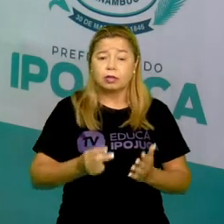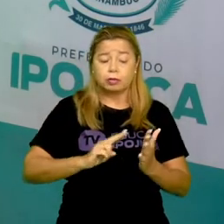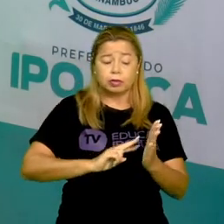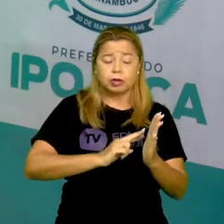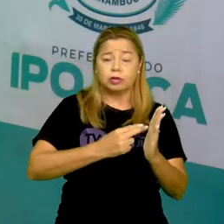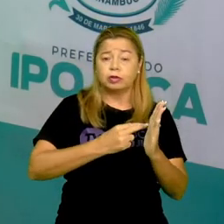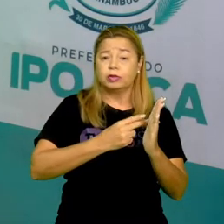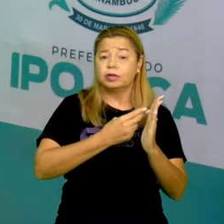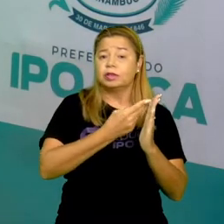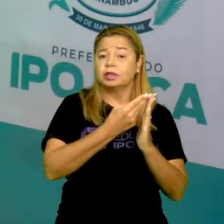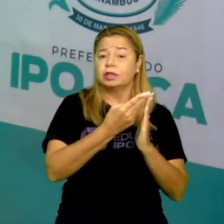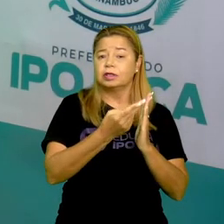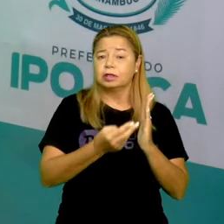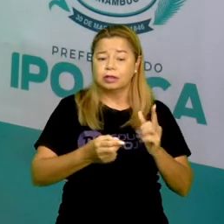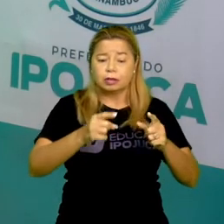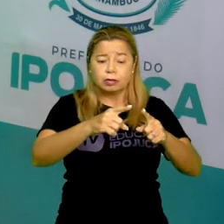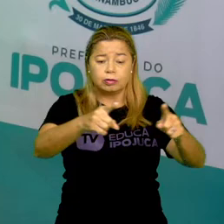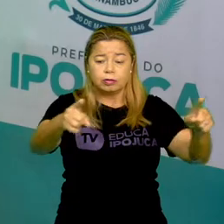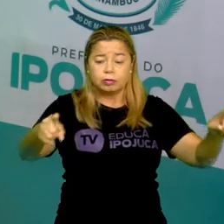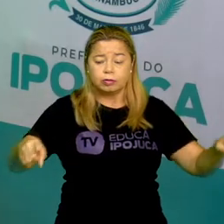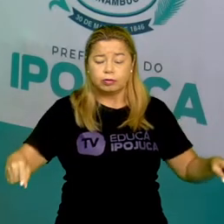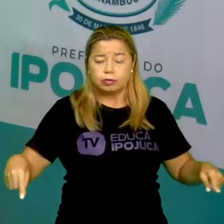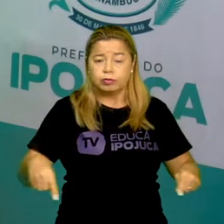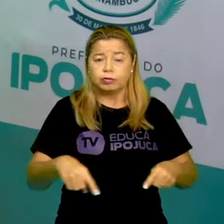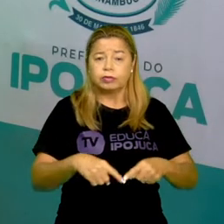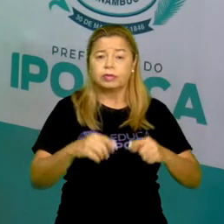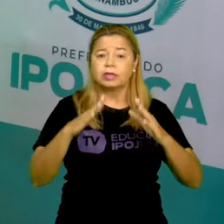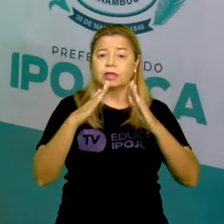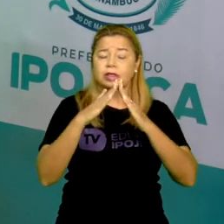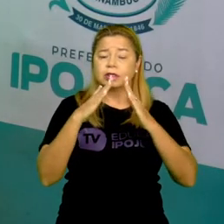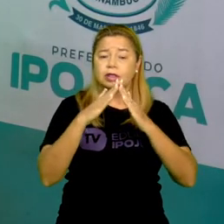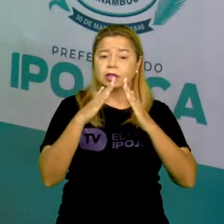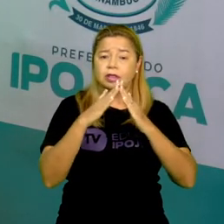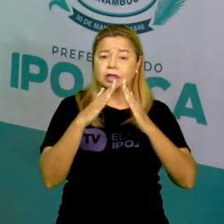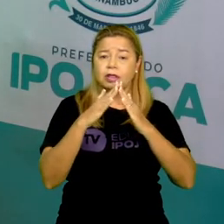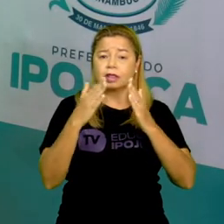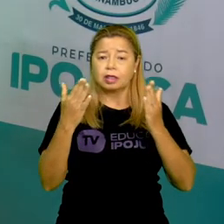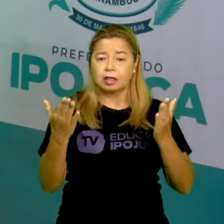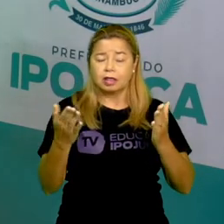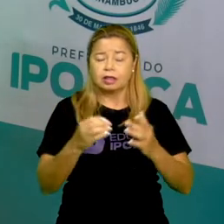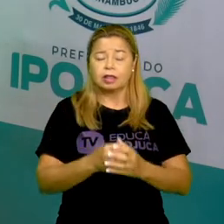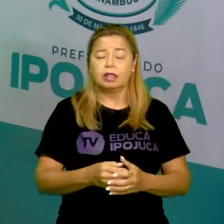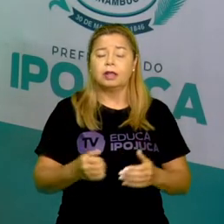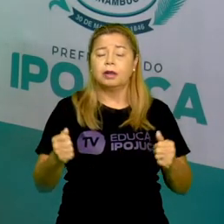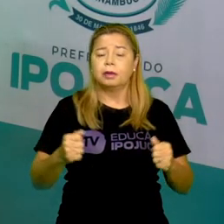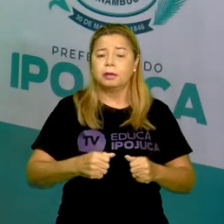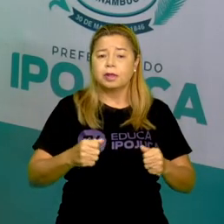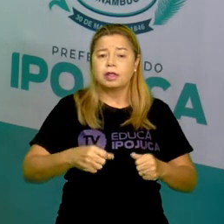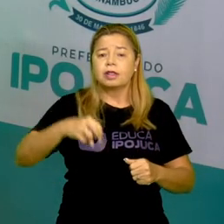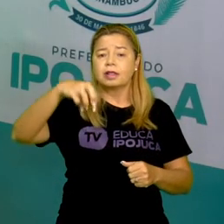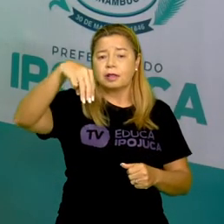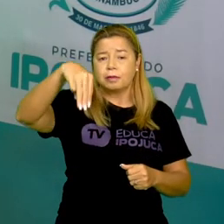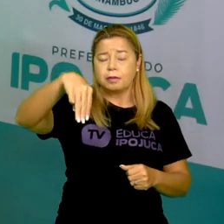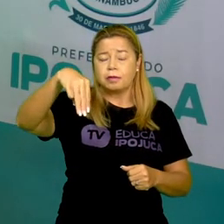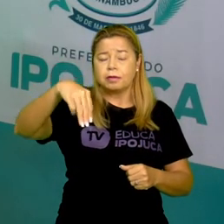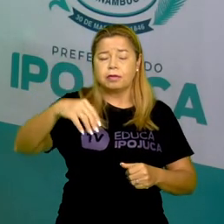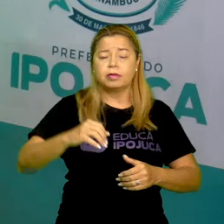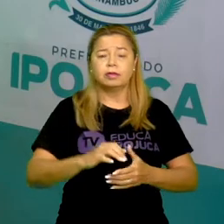comprimento, uma unidade de medida diária. E que precisa de alguns metros quadrados para medir.